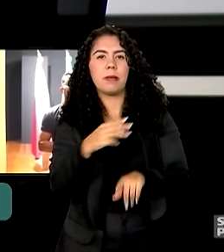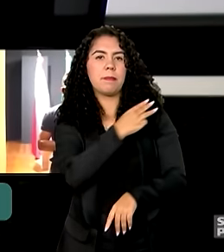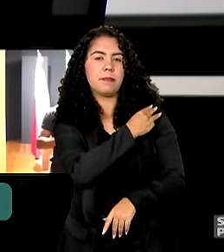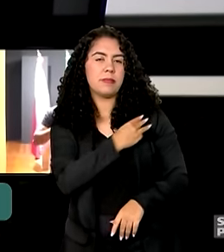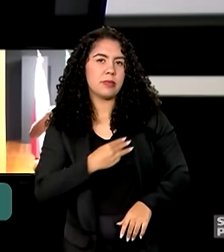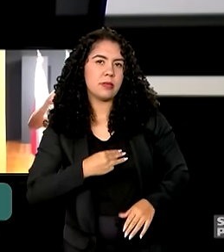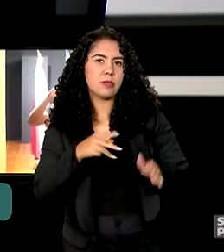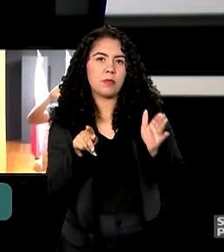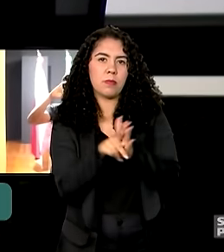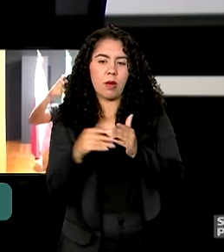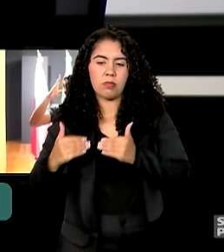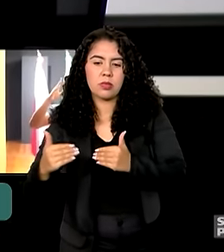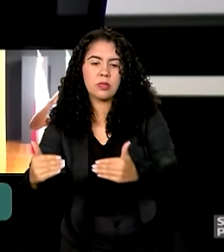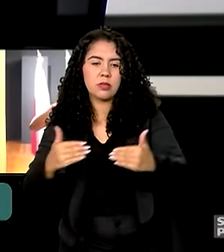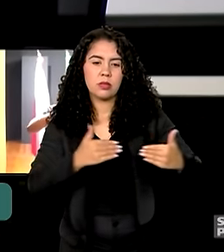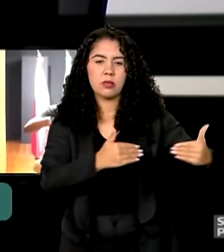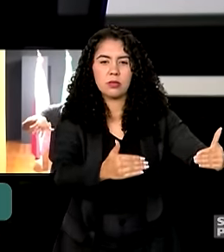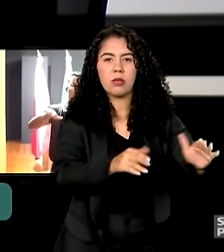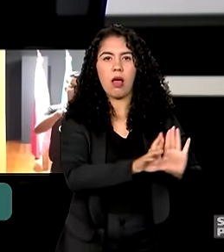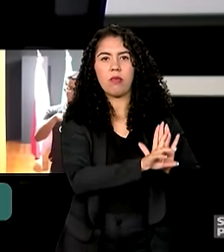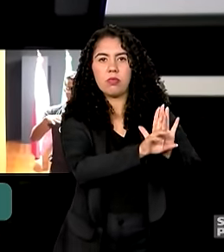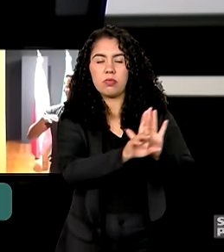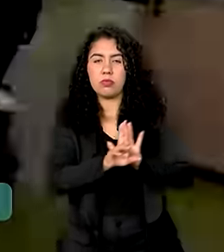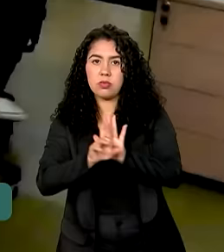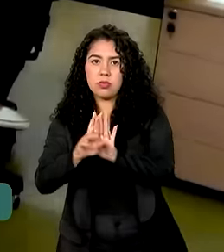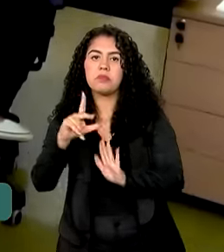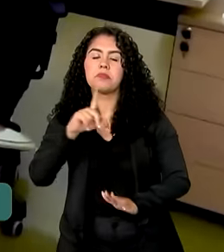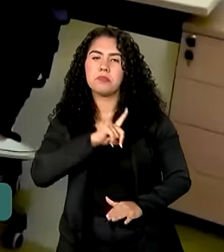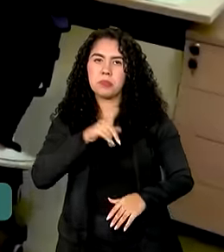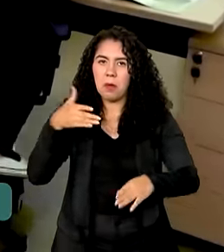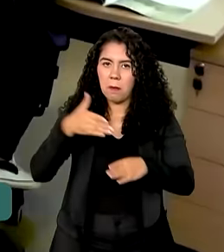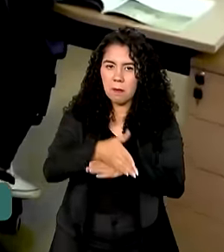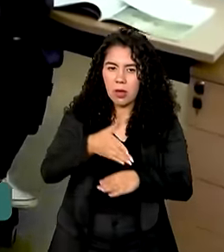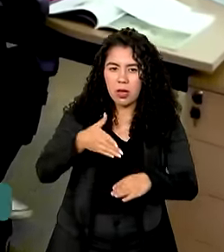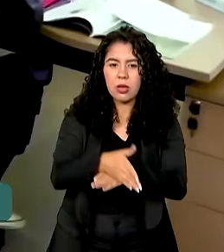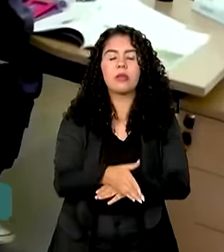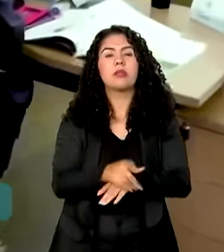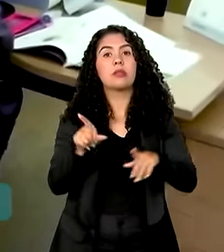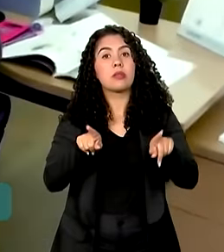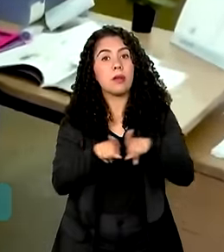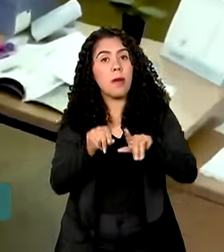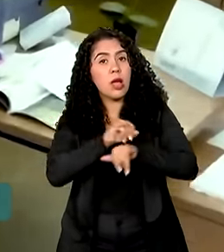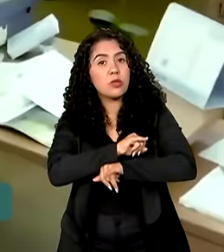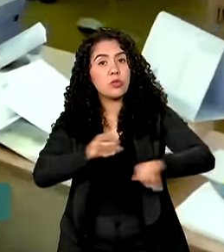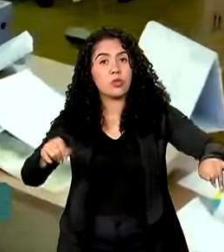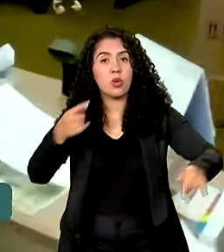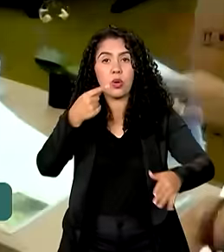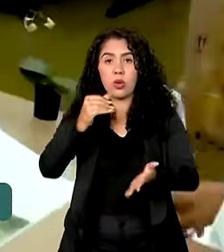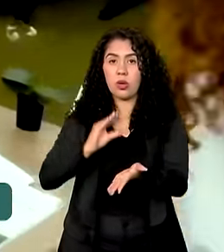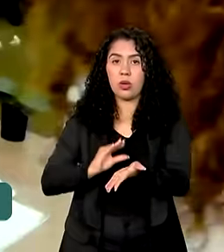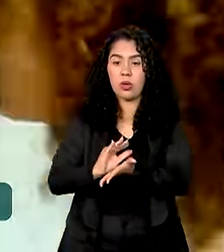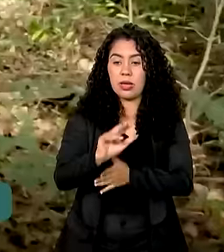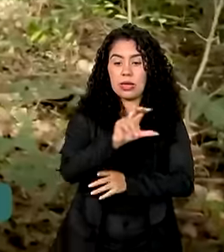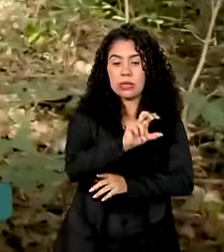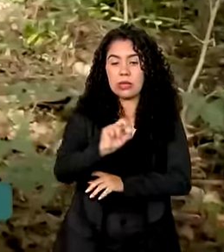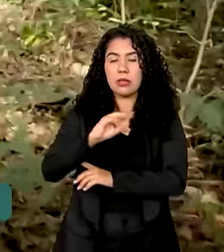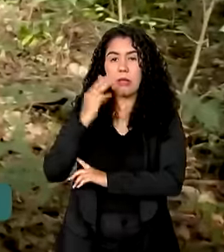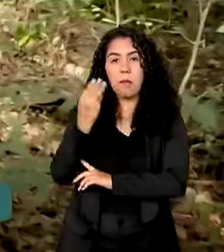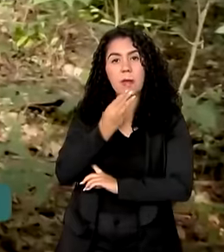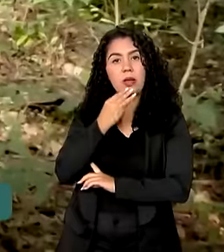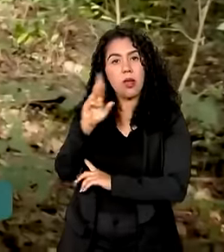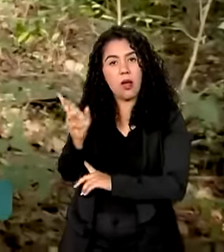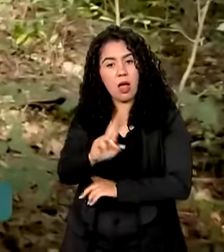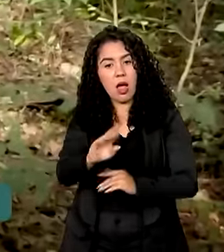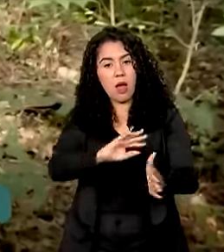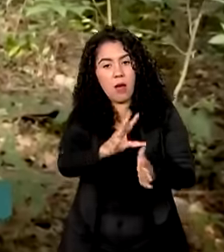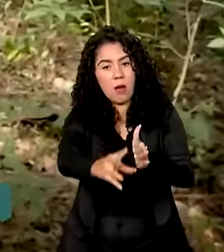federal. O Ministério da Ciência, Tecnologia e Inovação anunciou investimentos de quase 500 milhões de reais para a Amazônia no